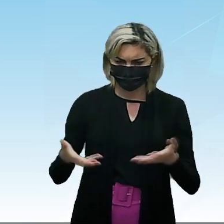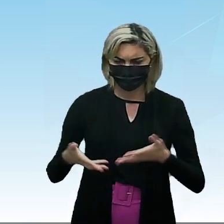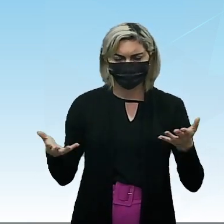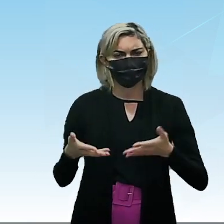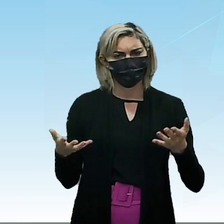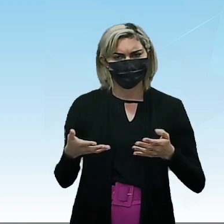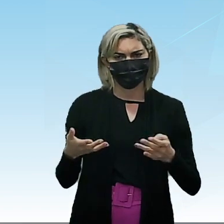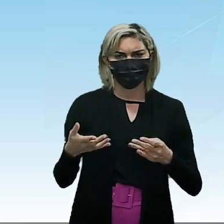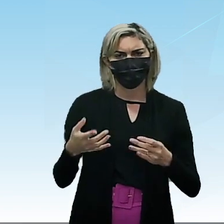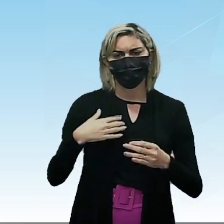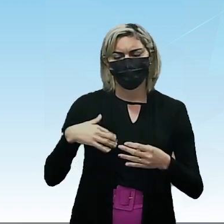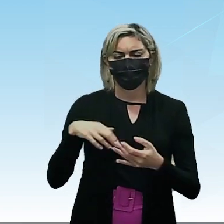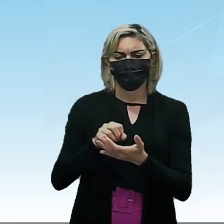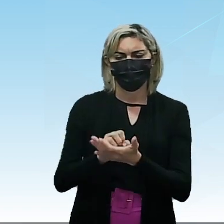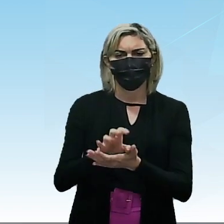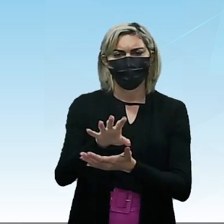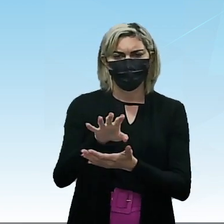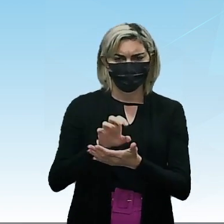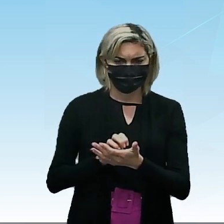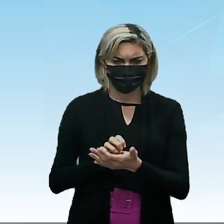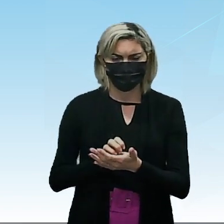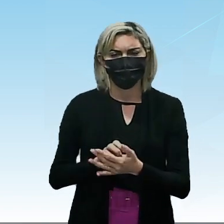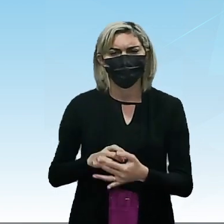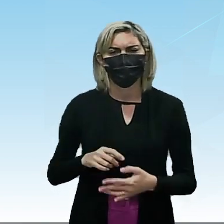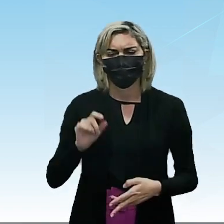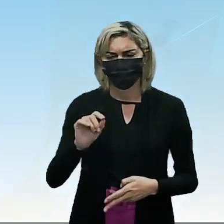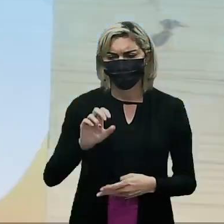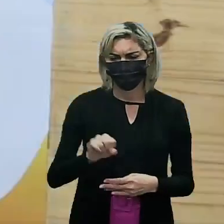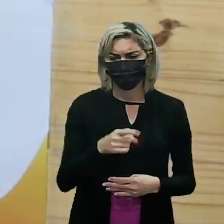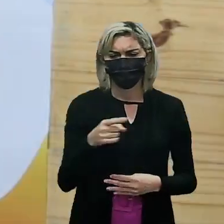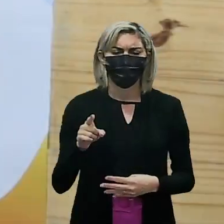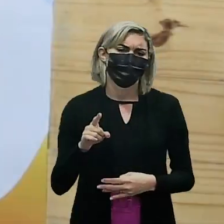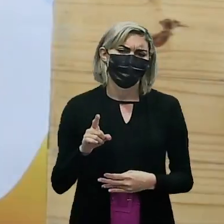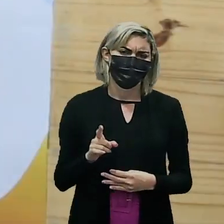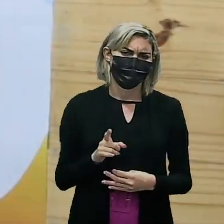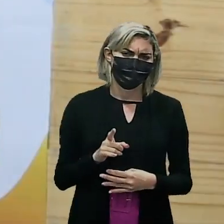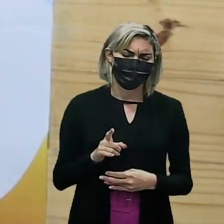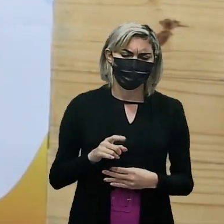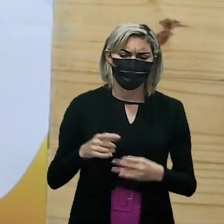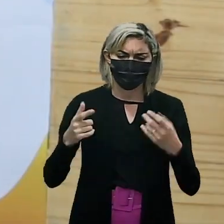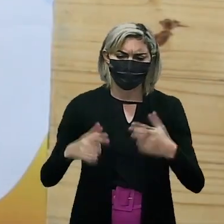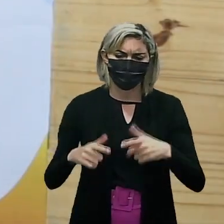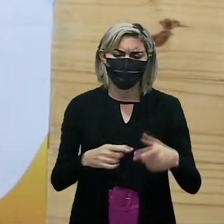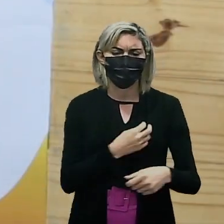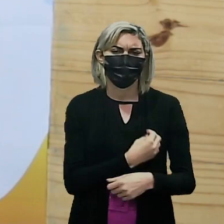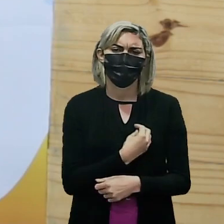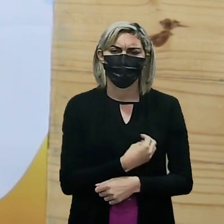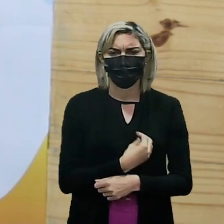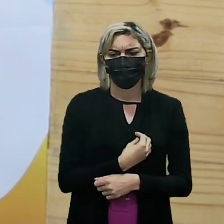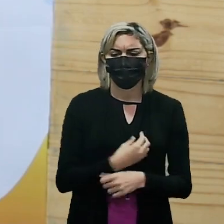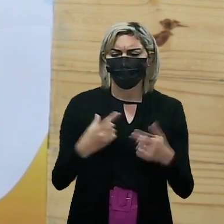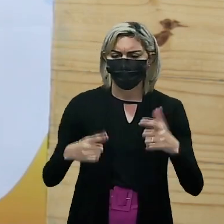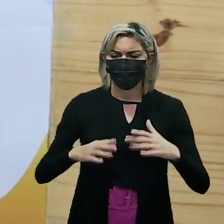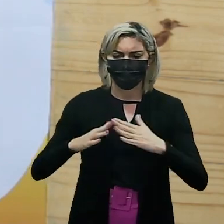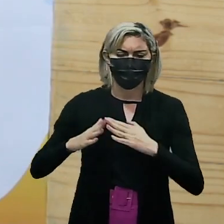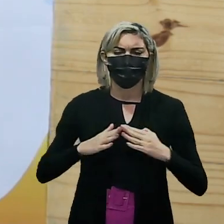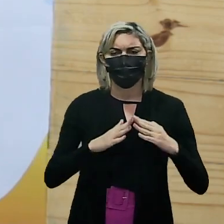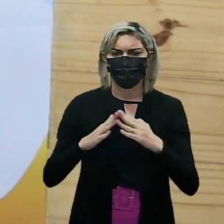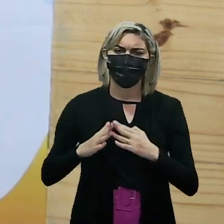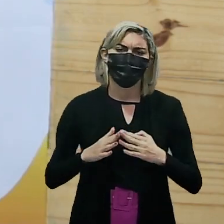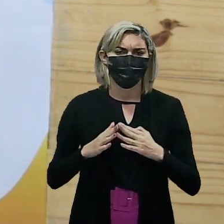No Educa.pe Quem são? Onde vivem? Onde moram?